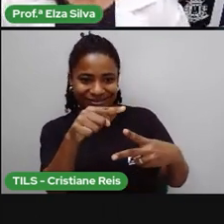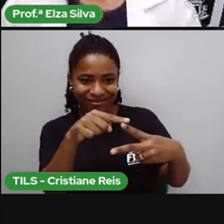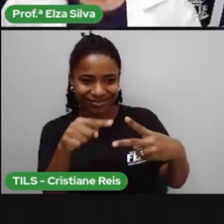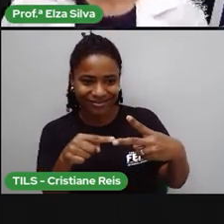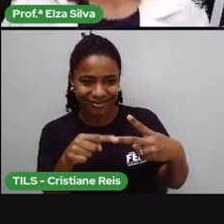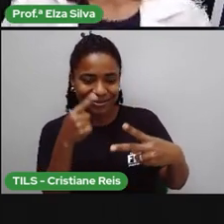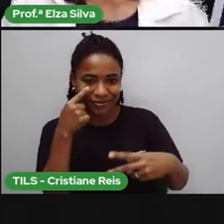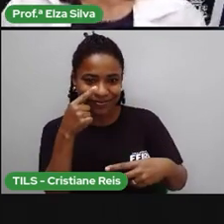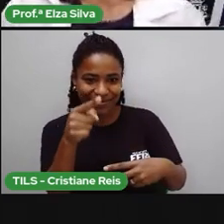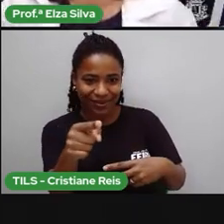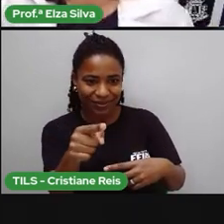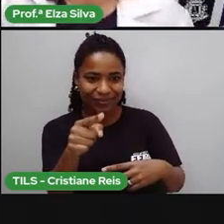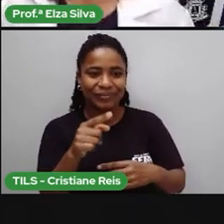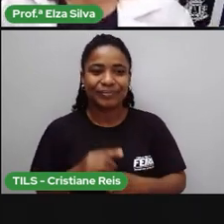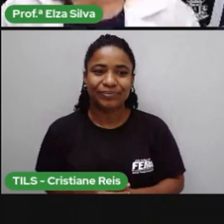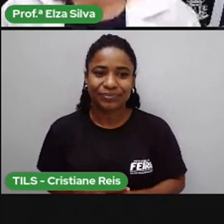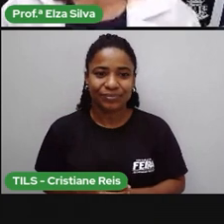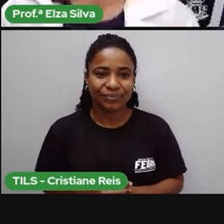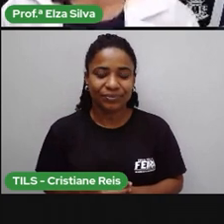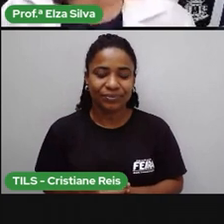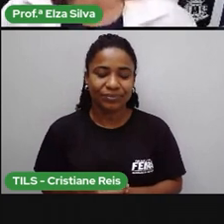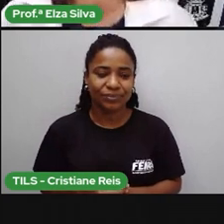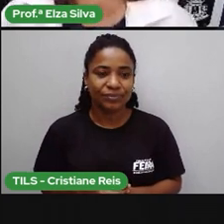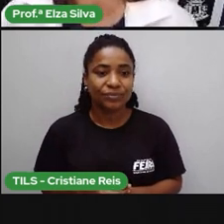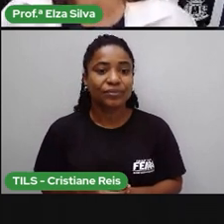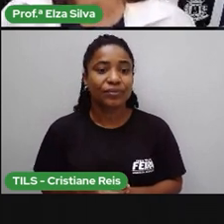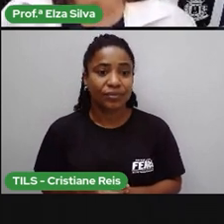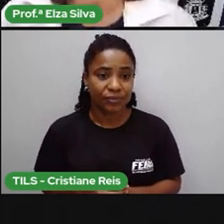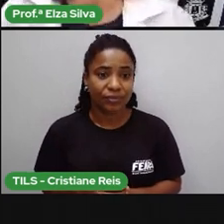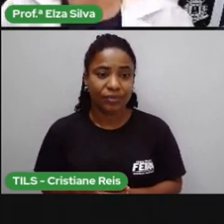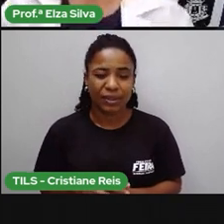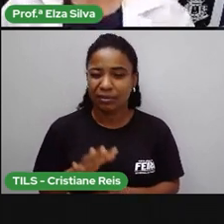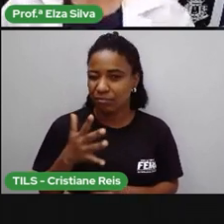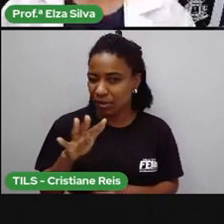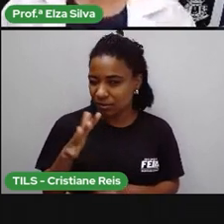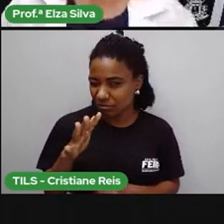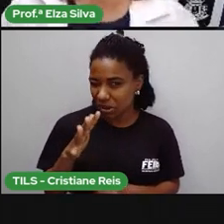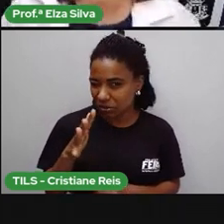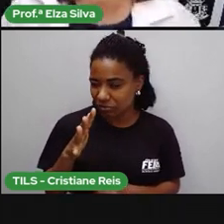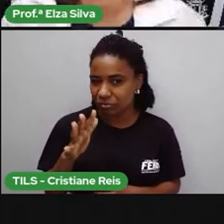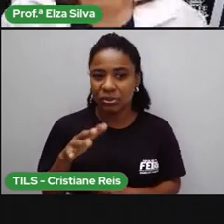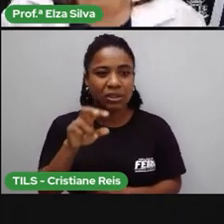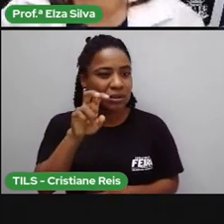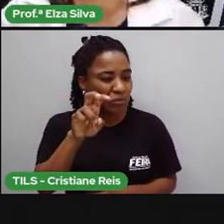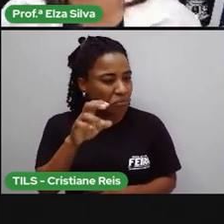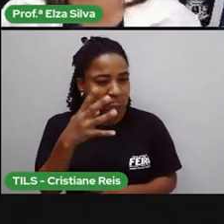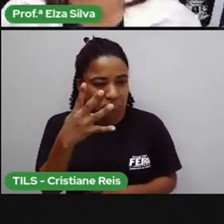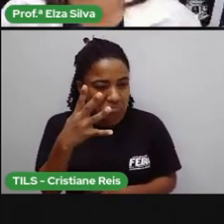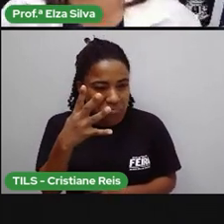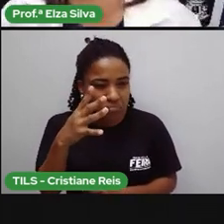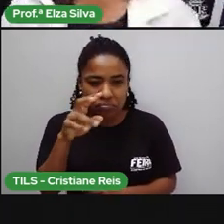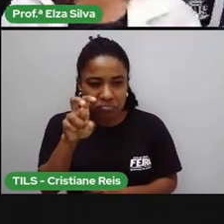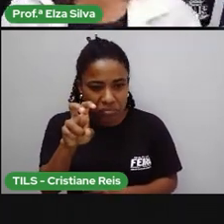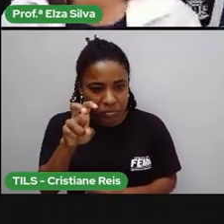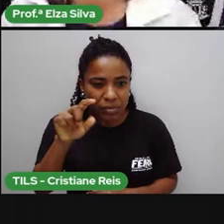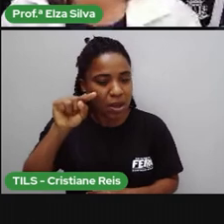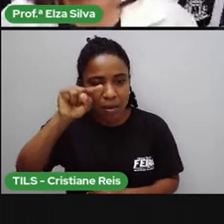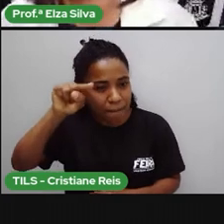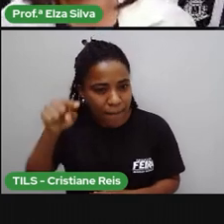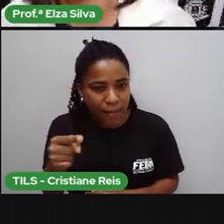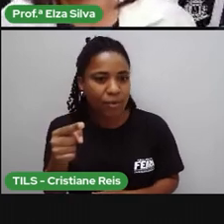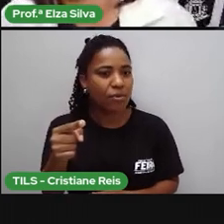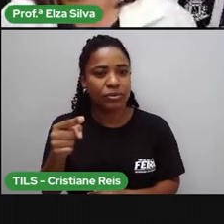Dos 4 milhões, aproximadamente 5 milhões, né? Aproximadamente 5 milhões de sul